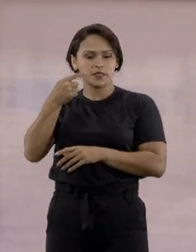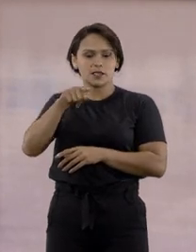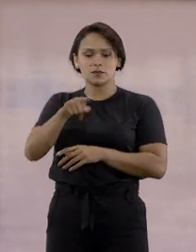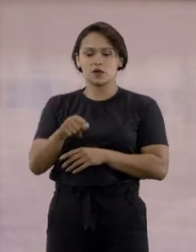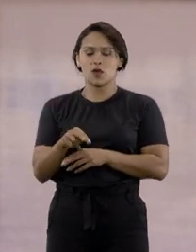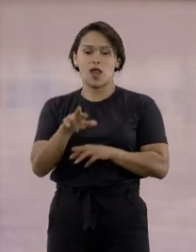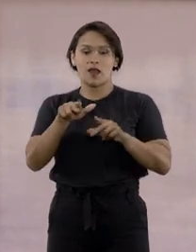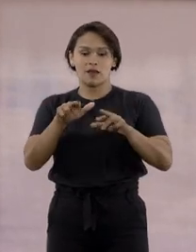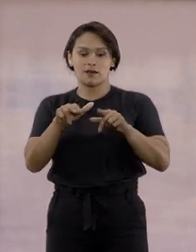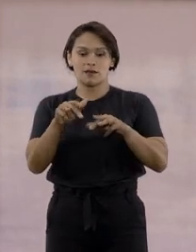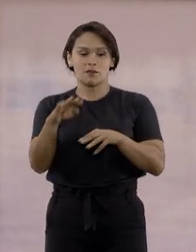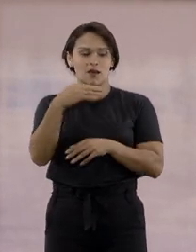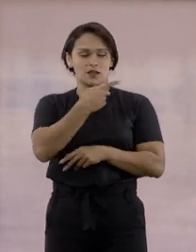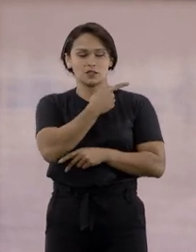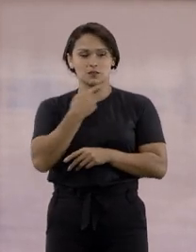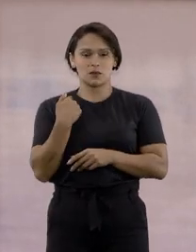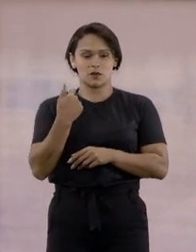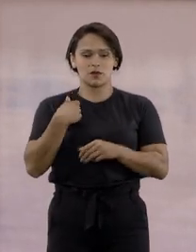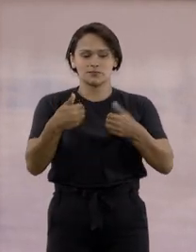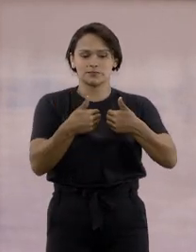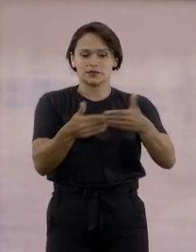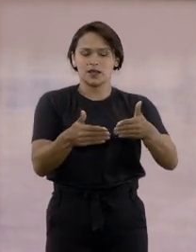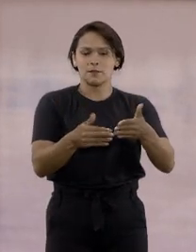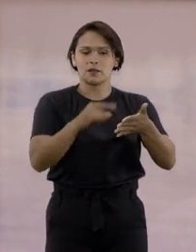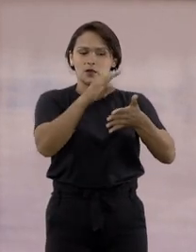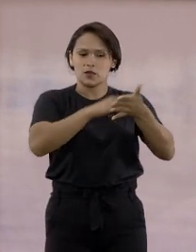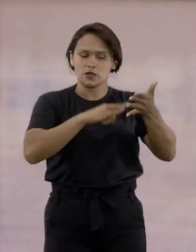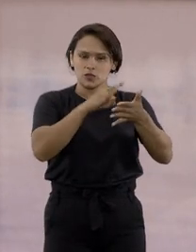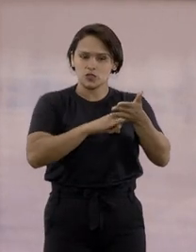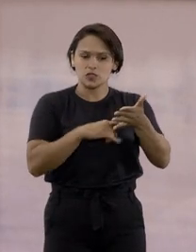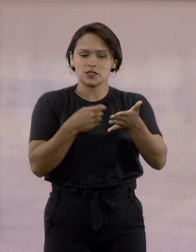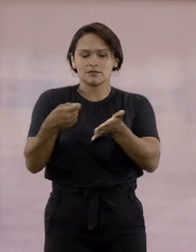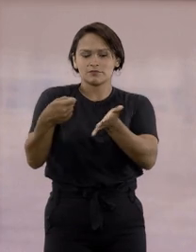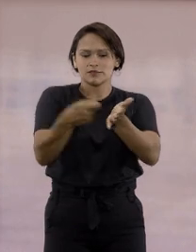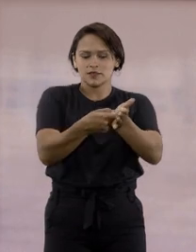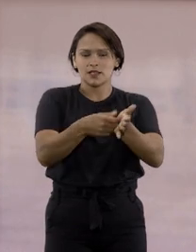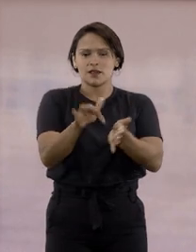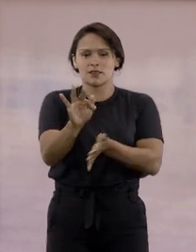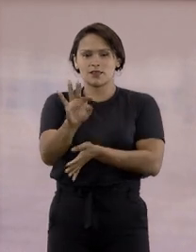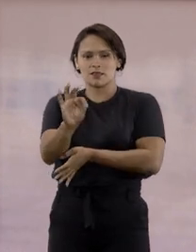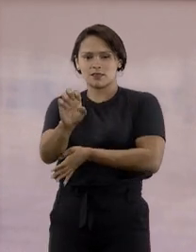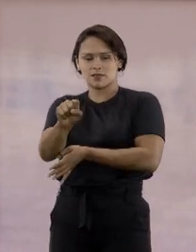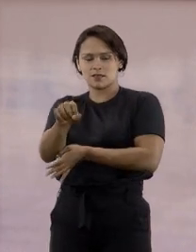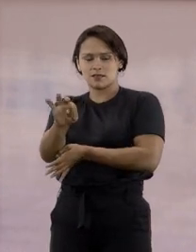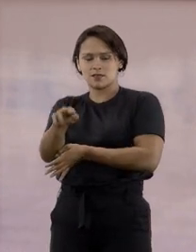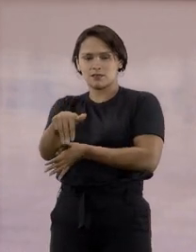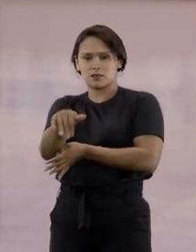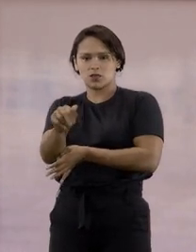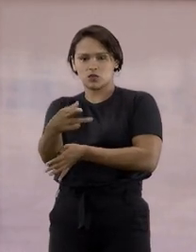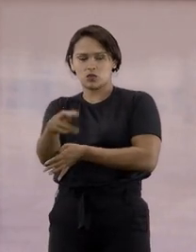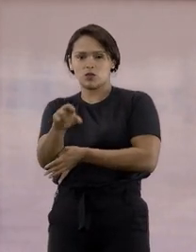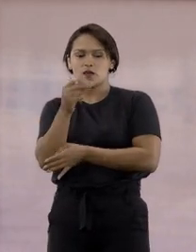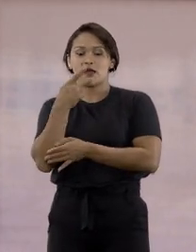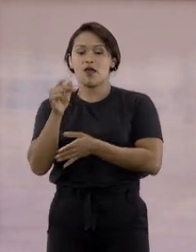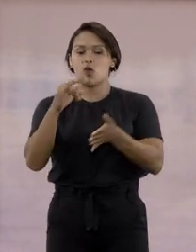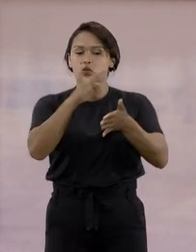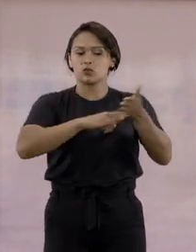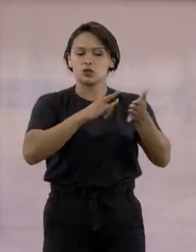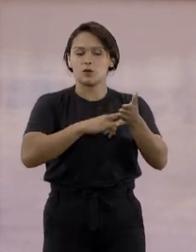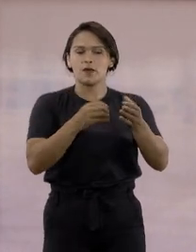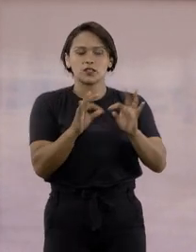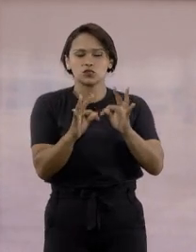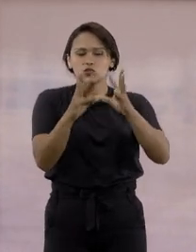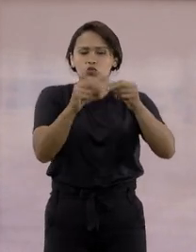de uma mulher que faleceu fez um pedido de abertura, registro e cumprimento de testamento público. De acordo com o documento, a falecida teria